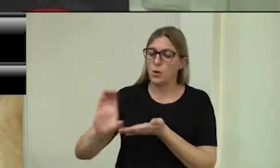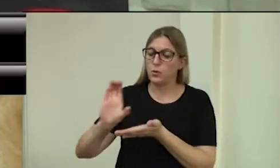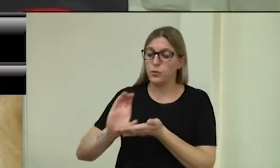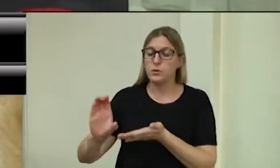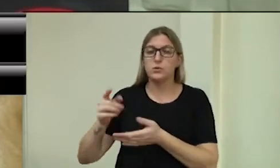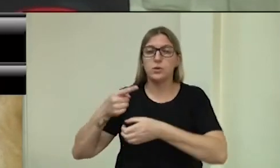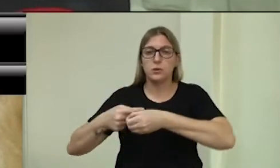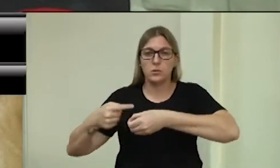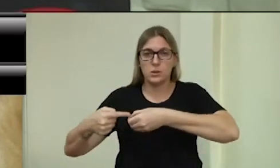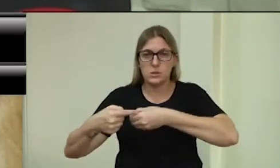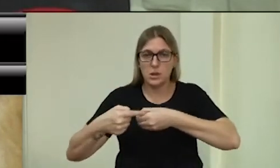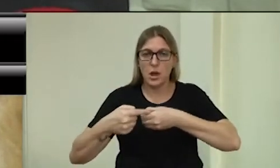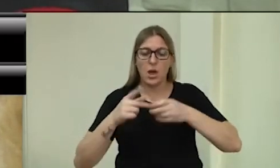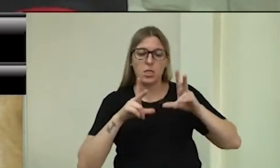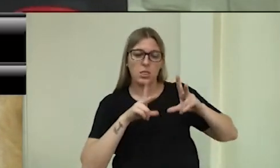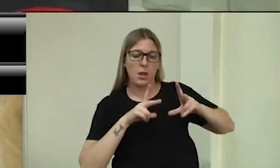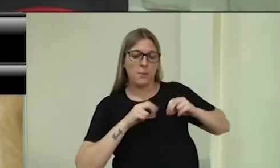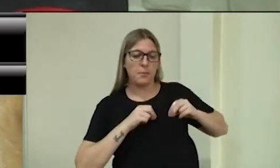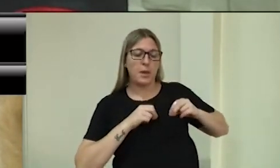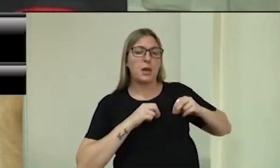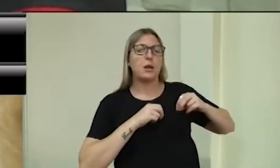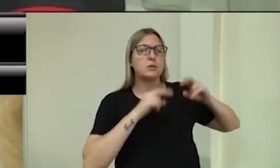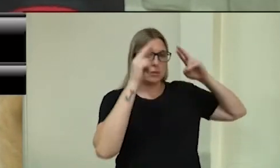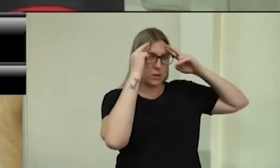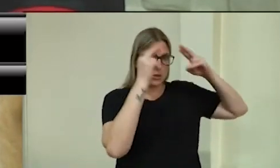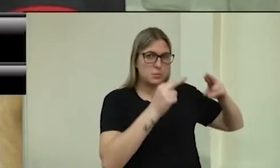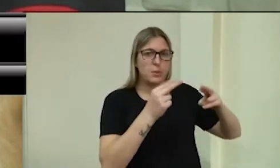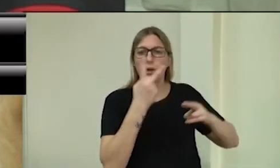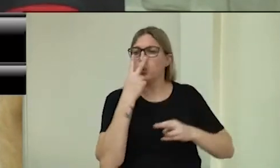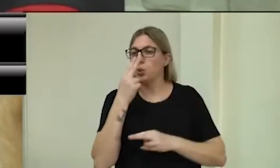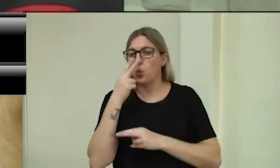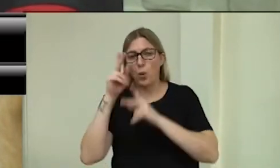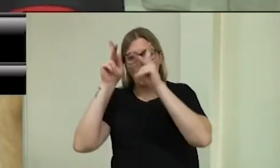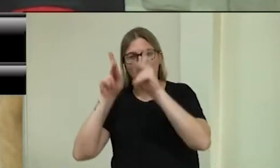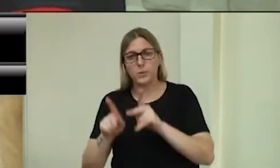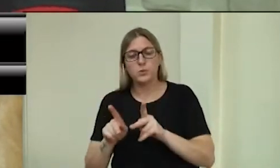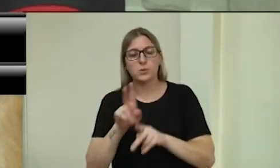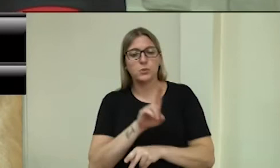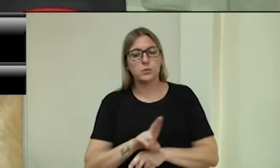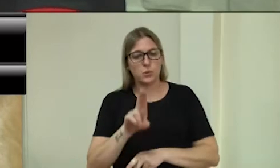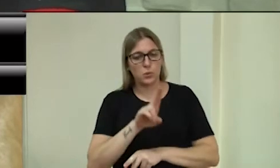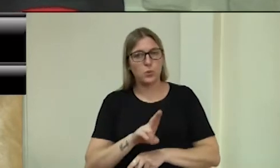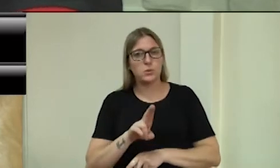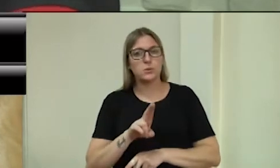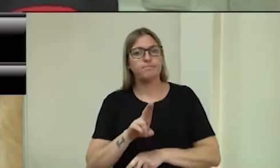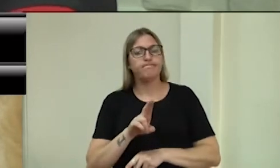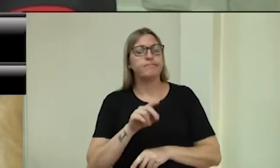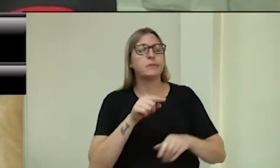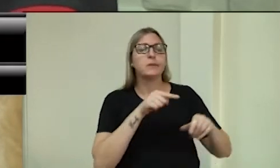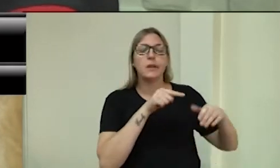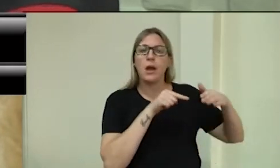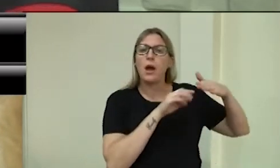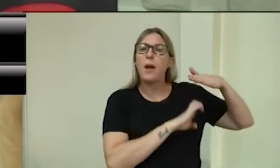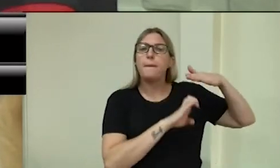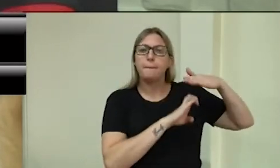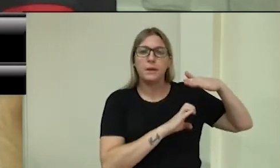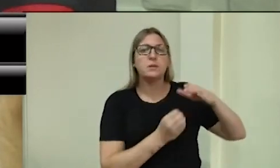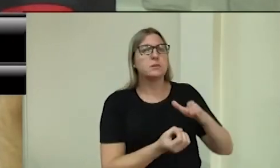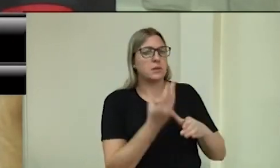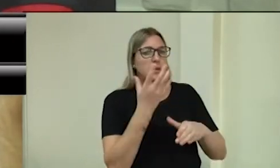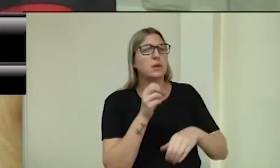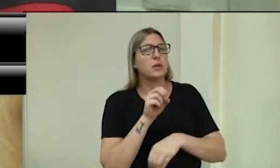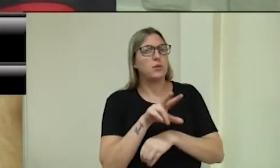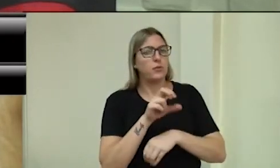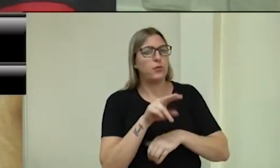usuários. São centenas de empregos diretos e milhares de pessoas de Erechim que dependem daquilo para poder seguir tocando as suas vidas.